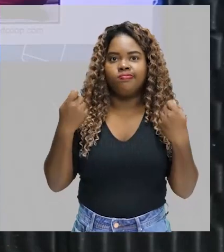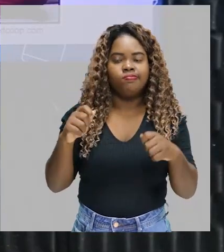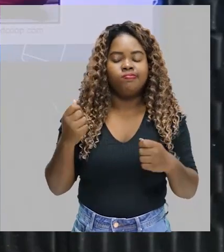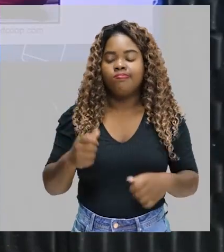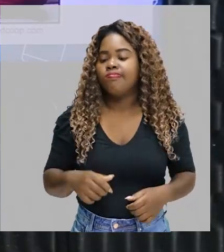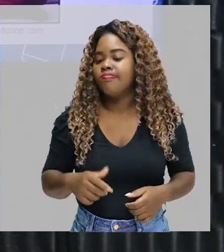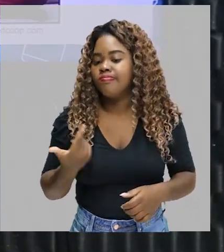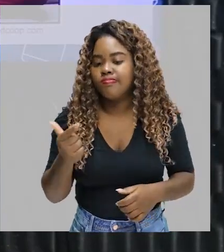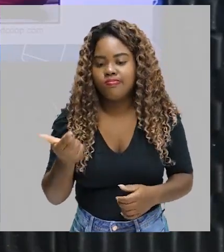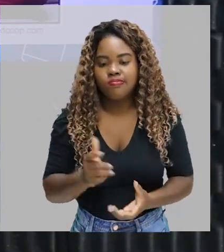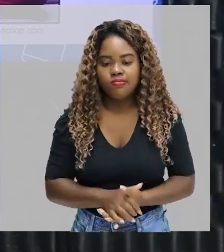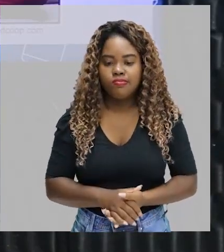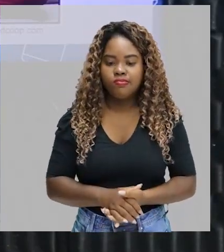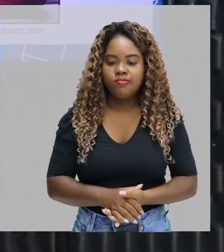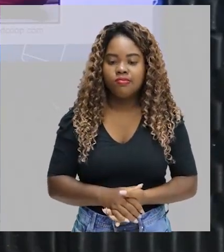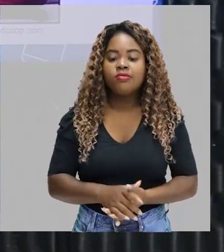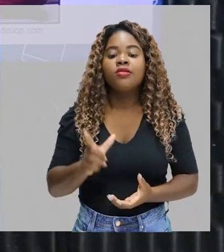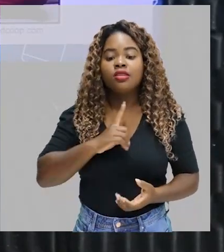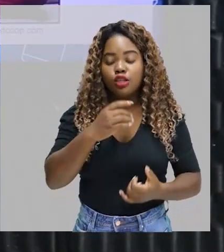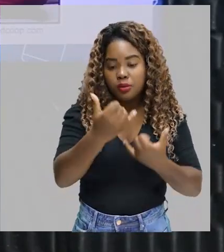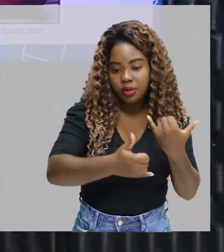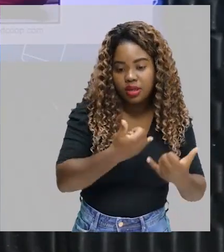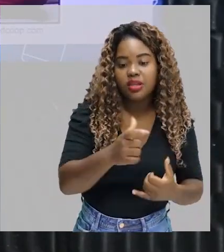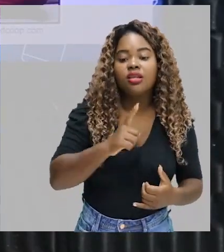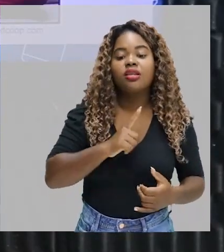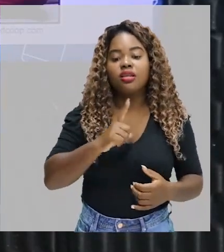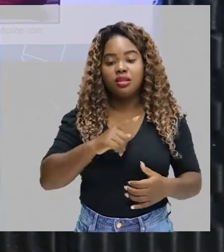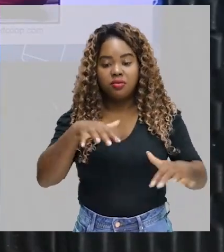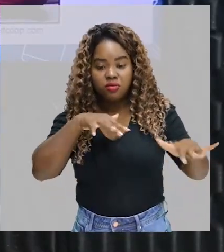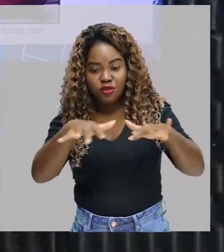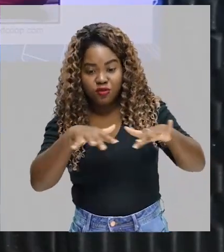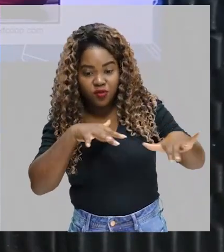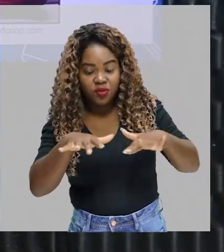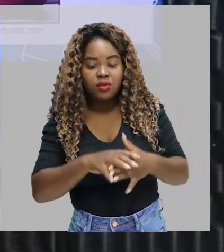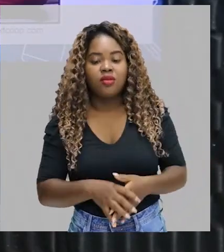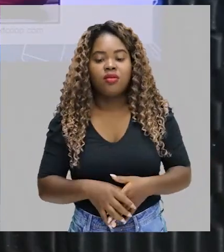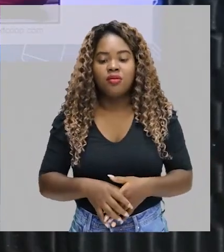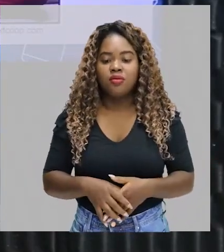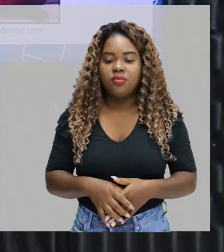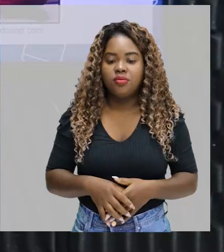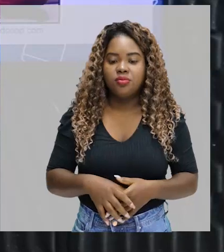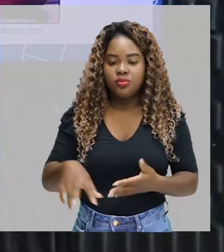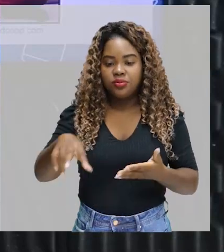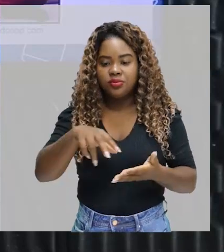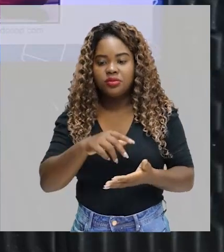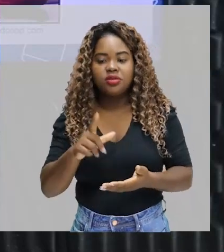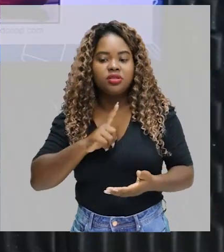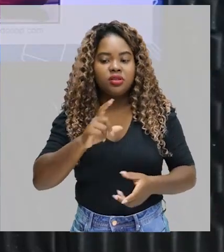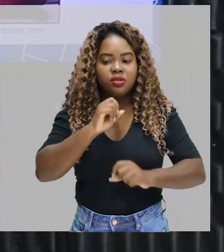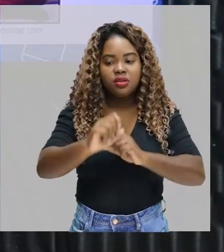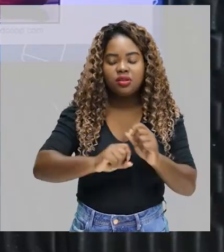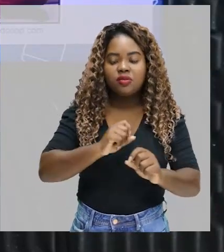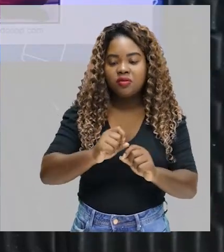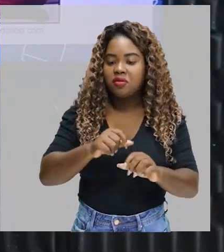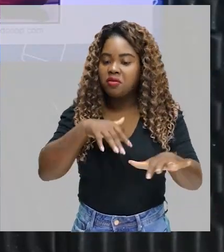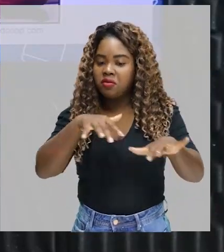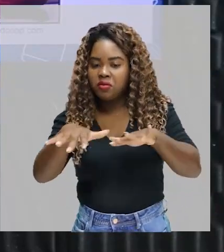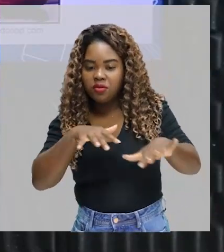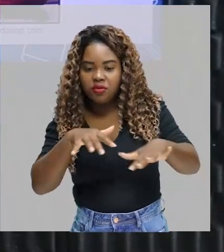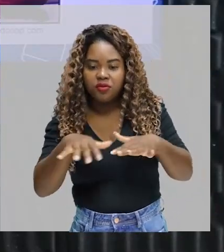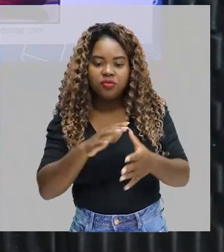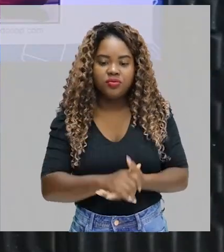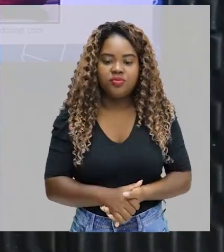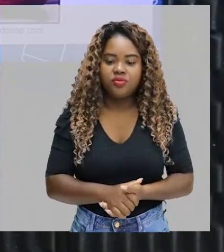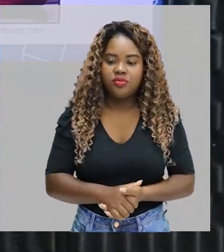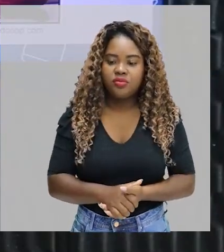movimento. O indivíduo coloca o joguinho lá. E através dos seus movimentos, o bonequinho vai executando lá no jogo.